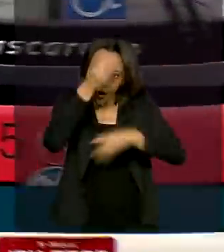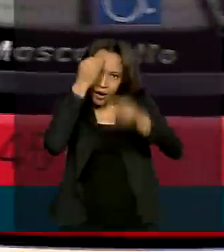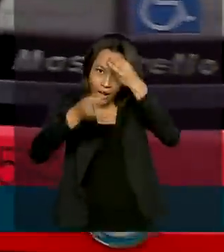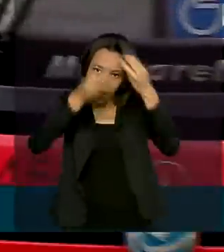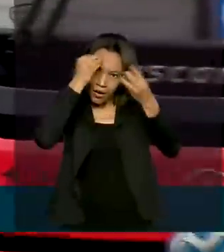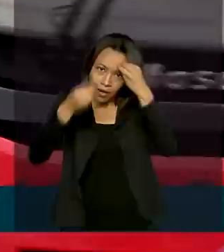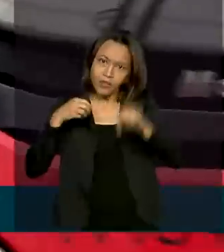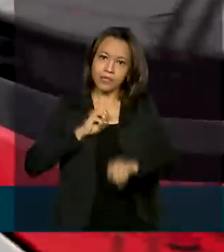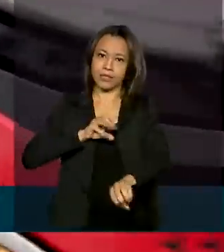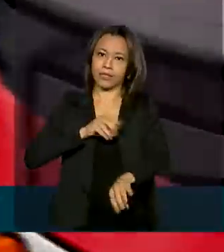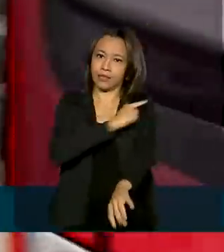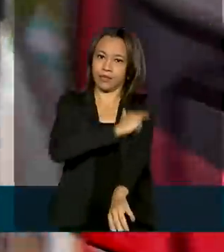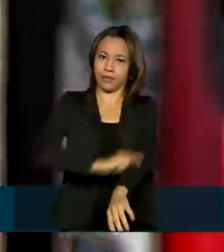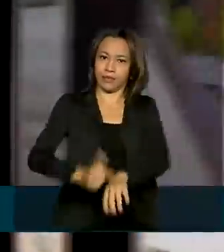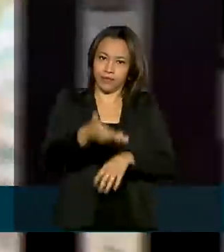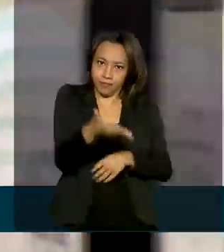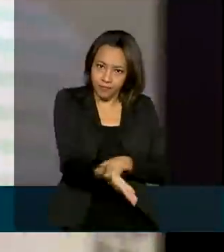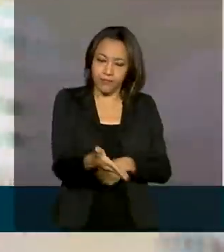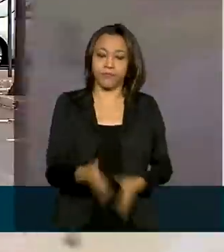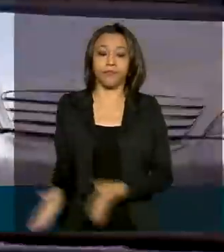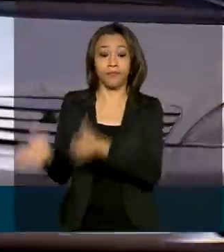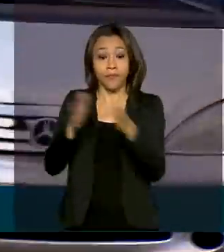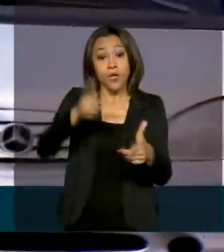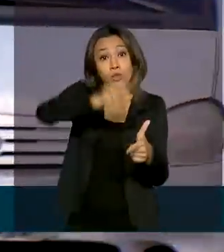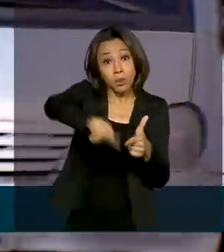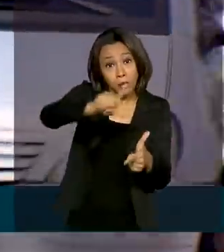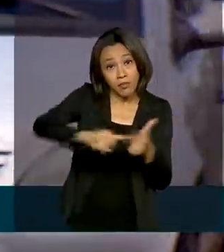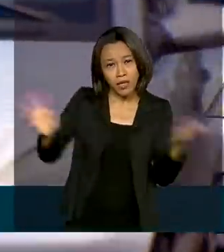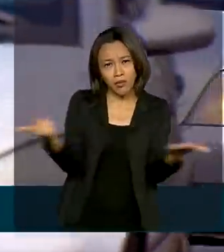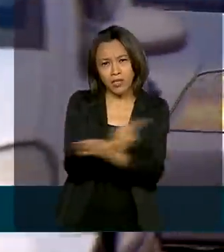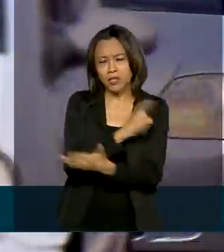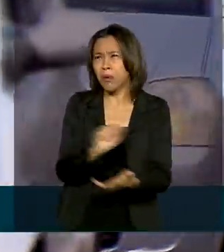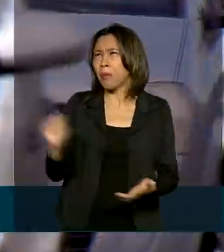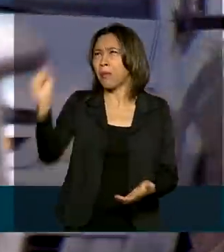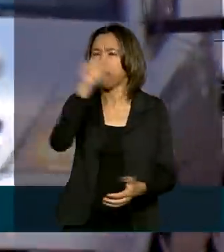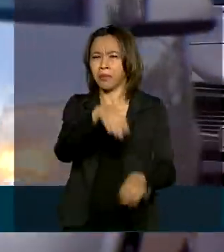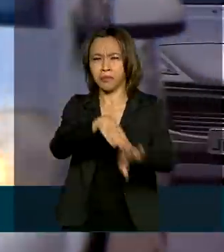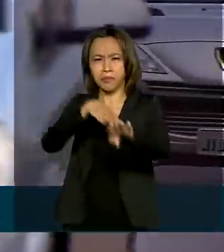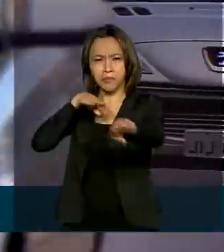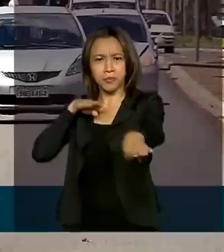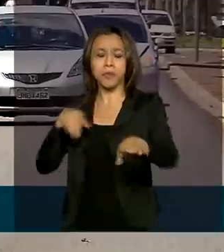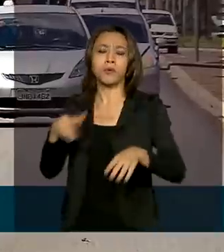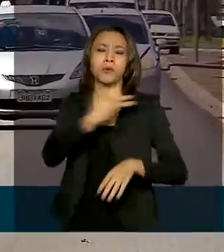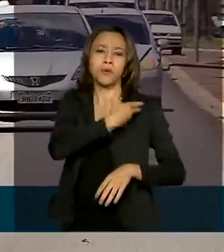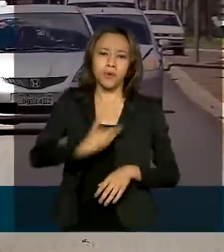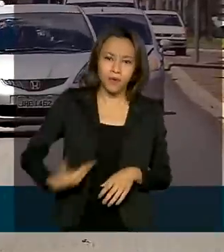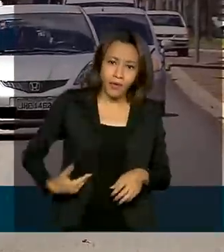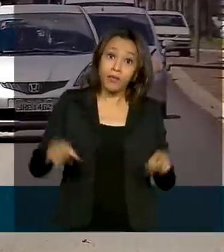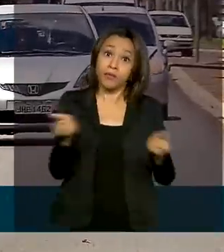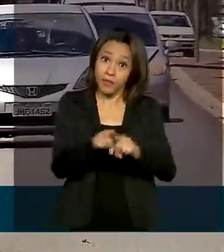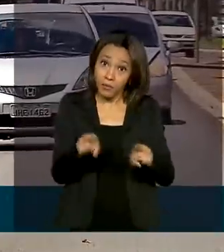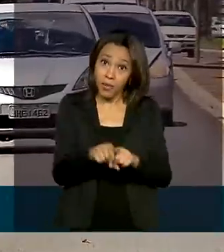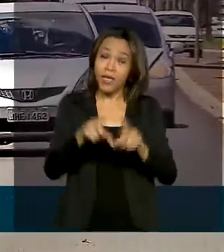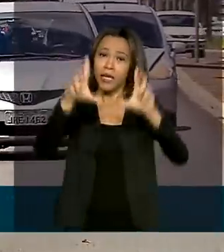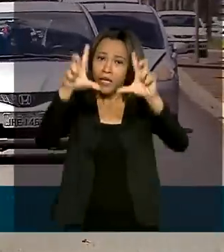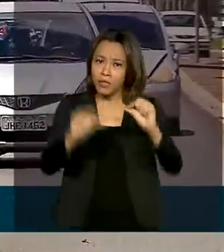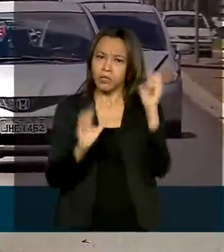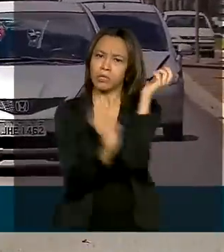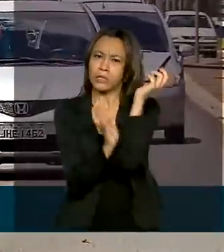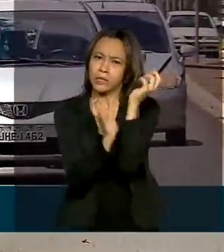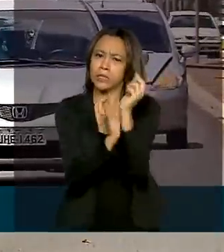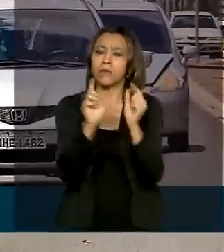de buscar soluções para os problemas de trânsito, o governo apostou na desburocratização e vem promovendo a